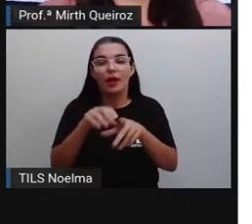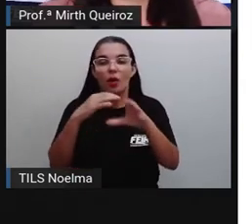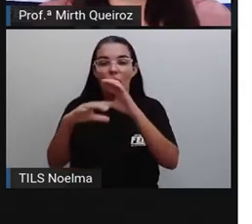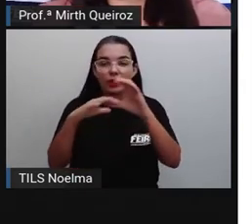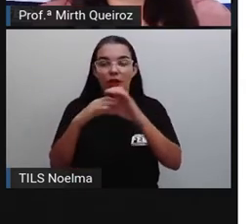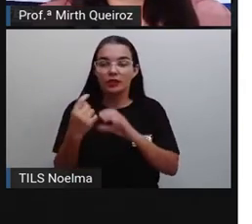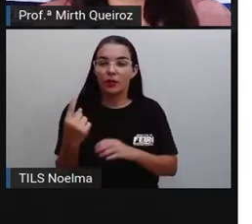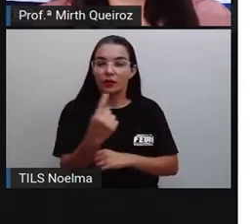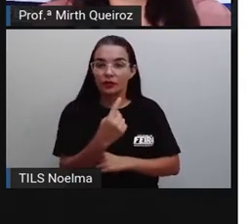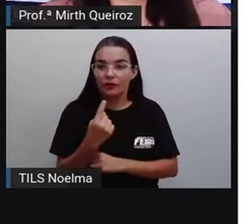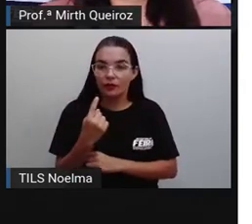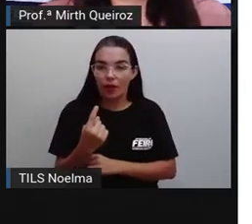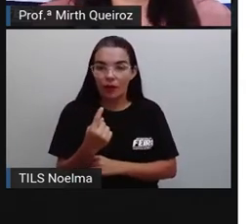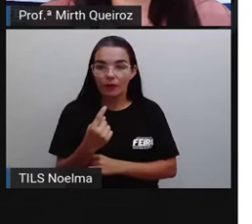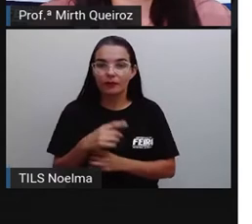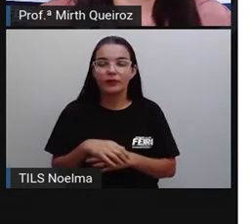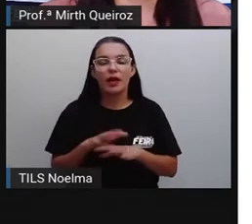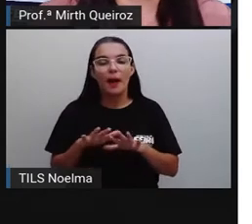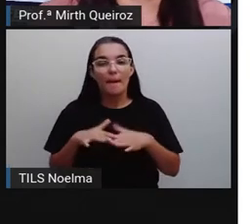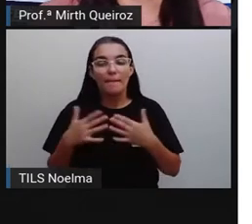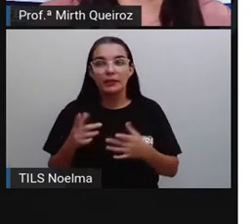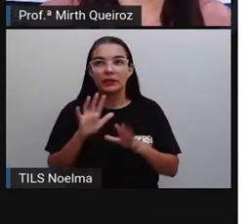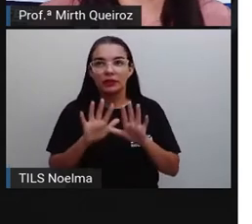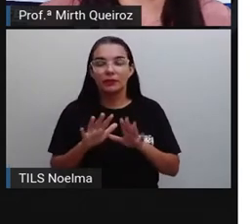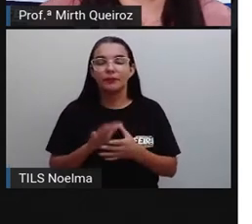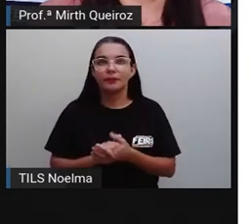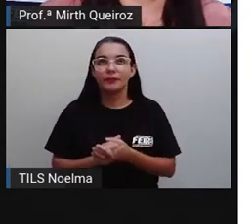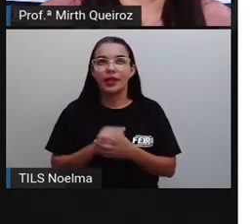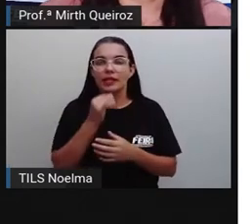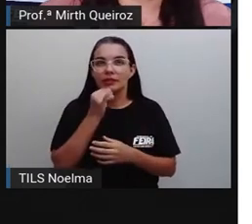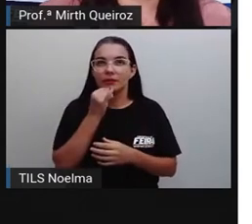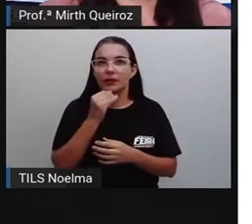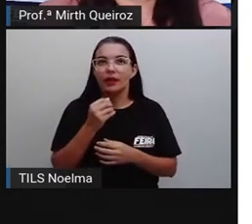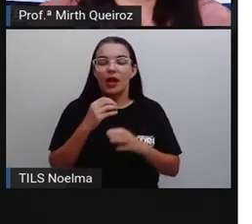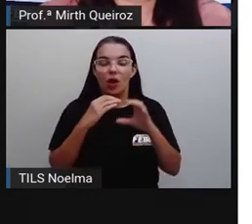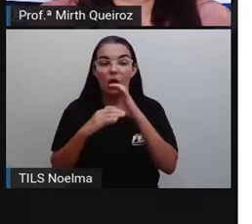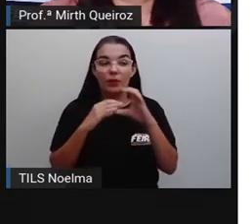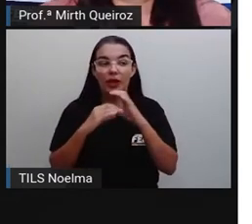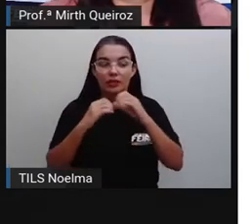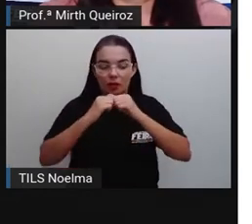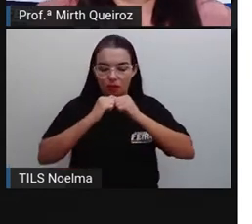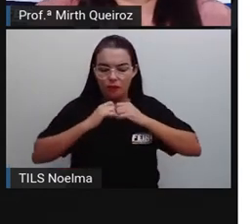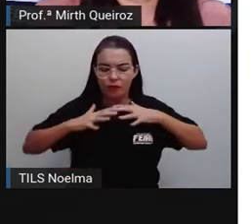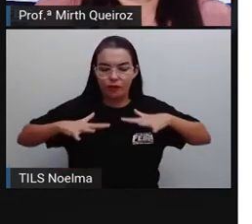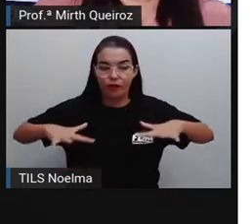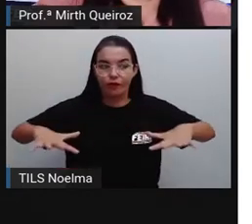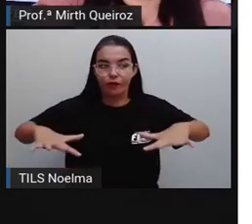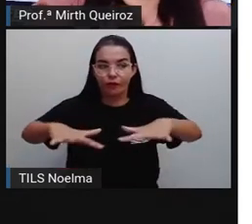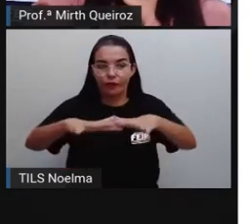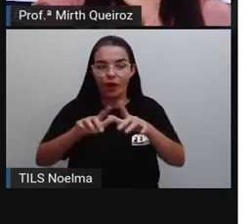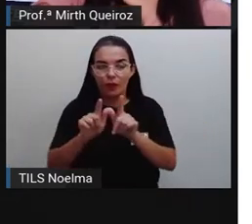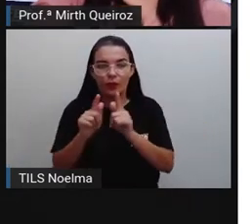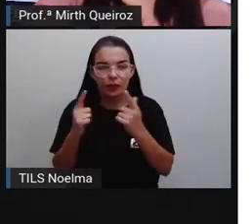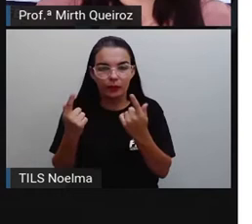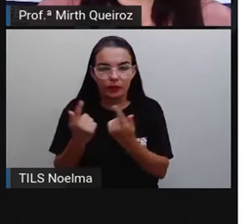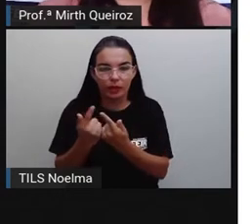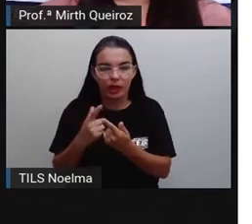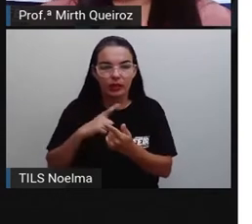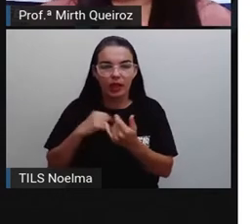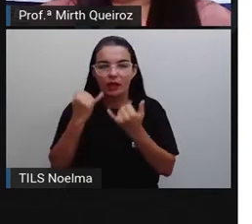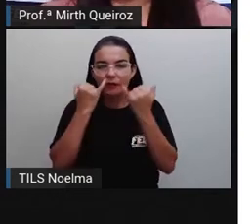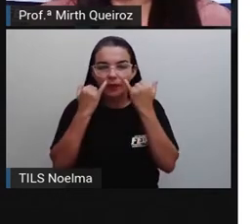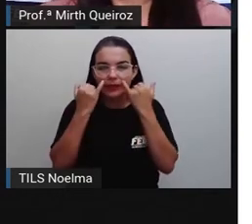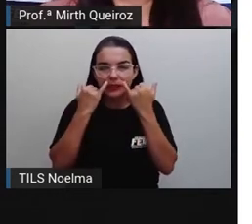Já no caso dos meios de comunicação de massa, é quando essa informação é fornecida de forma